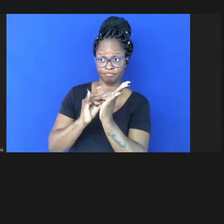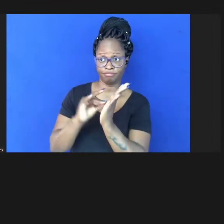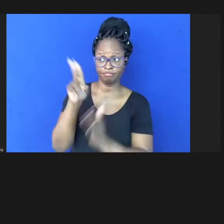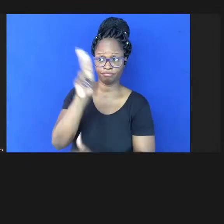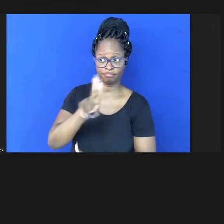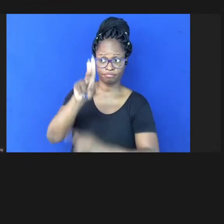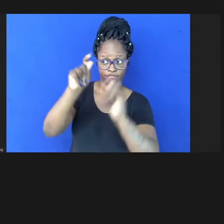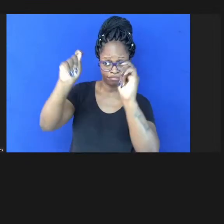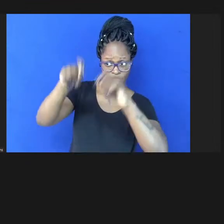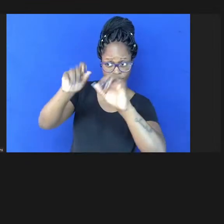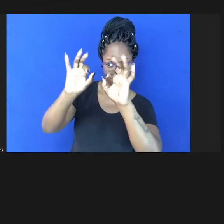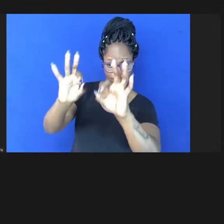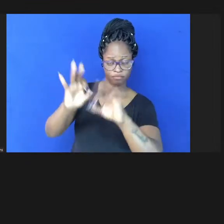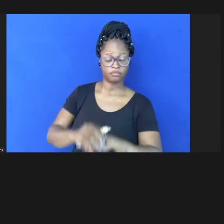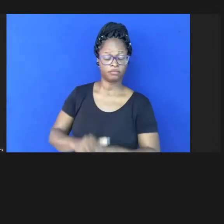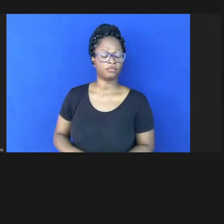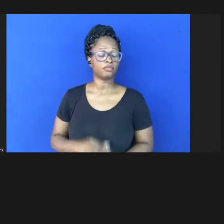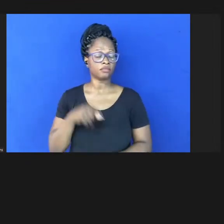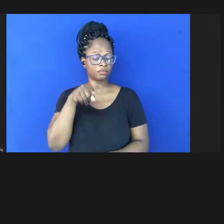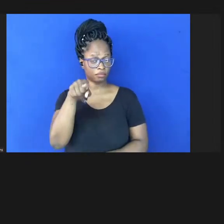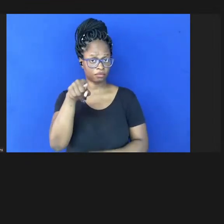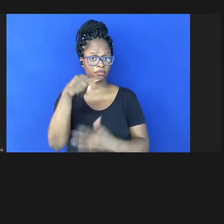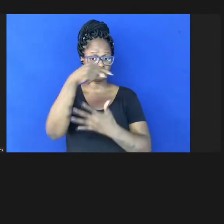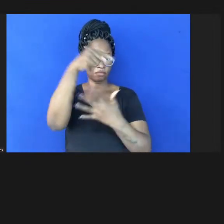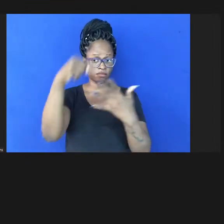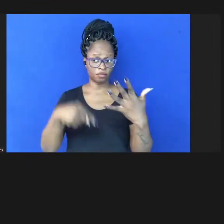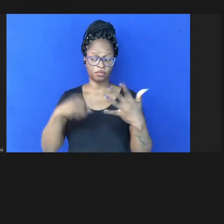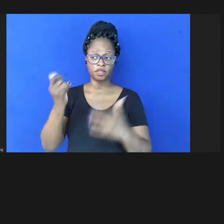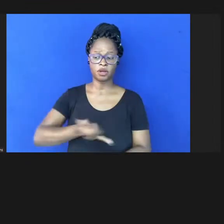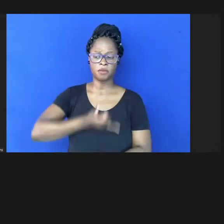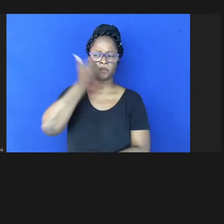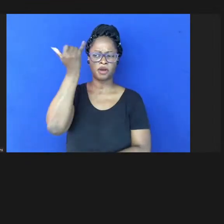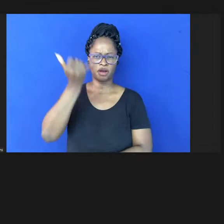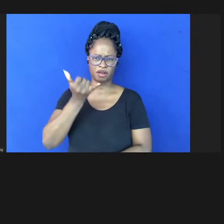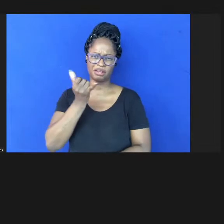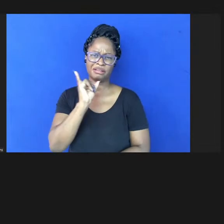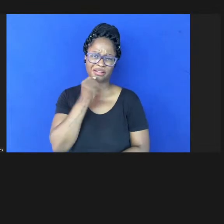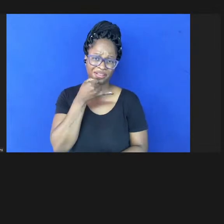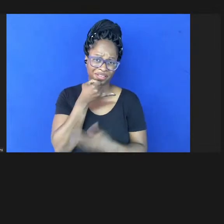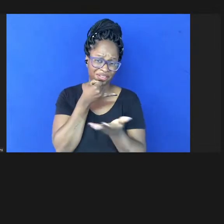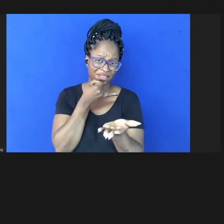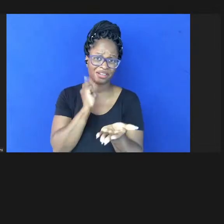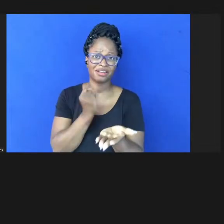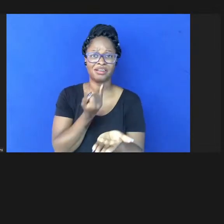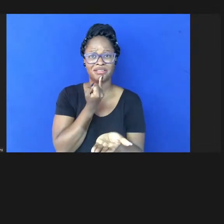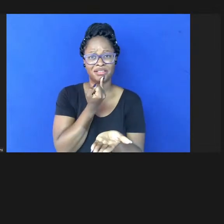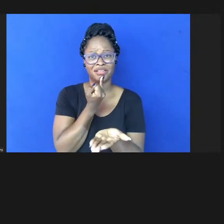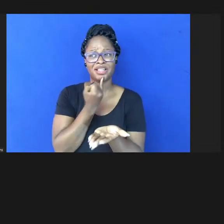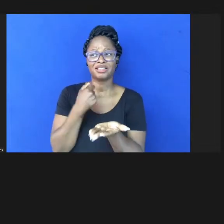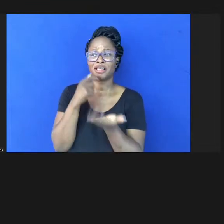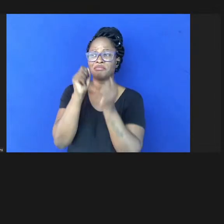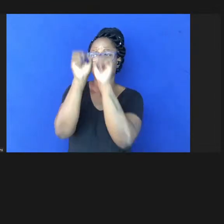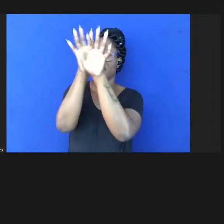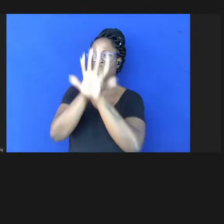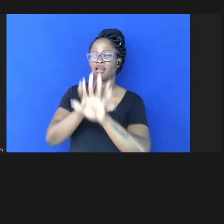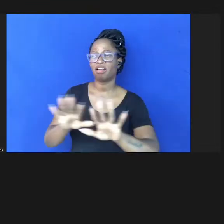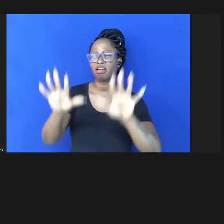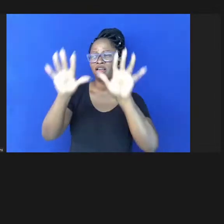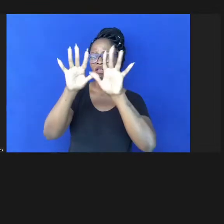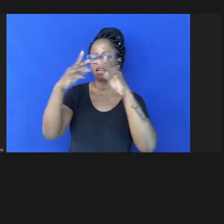esses acidentes infelizes terminam manchando a